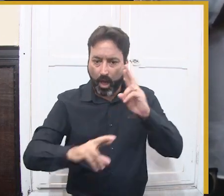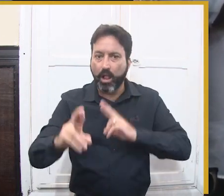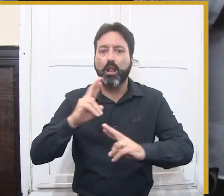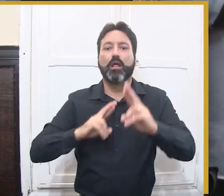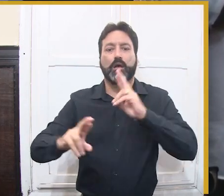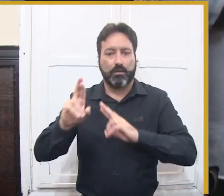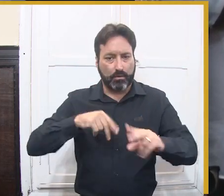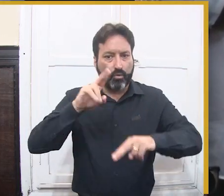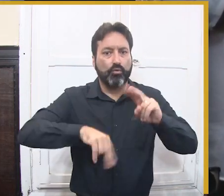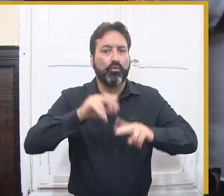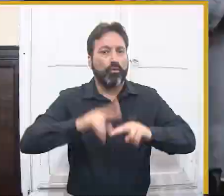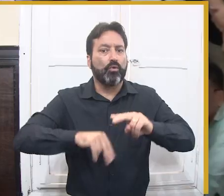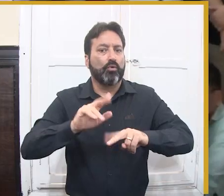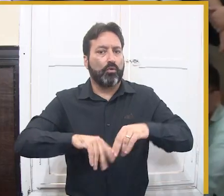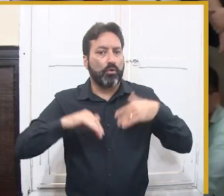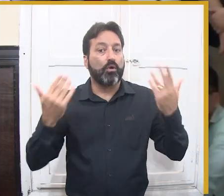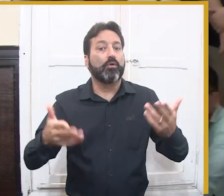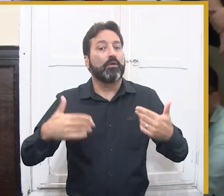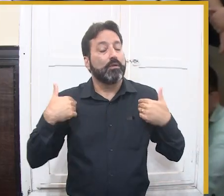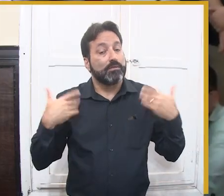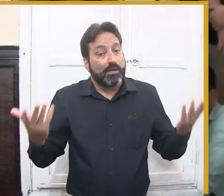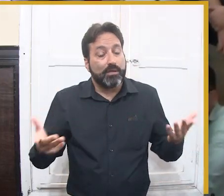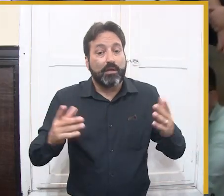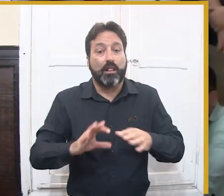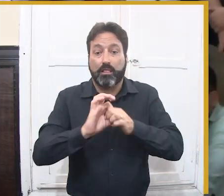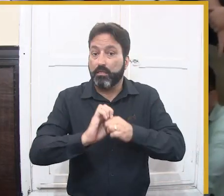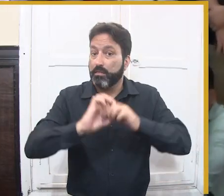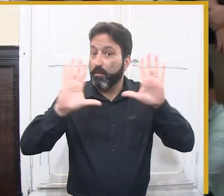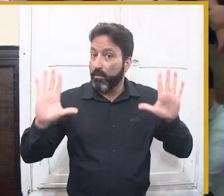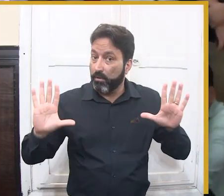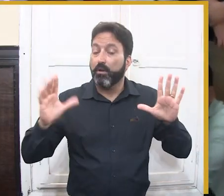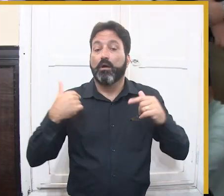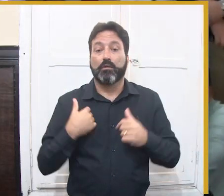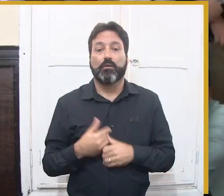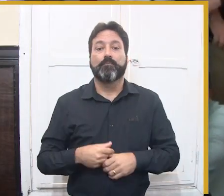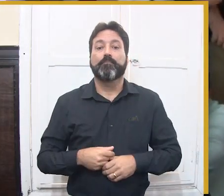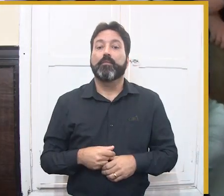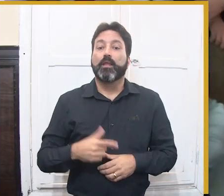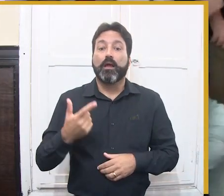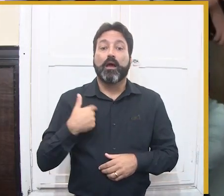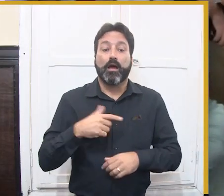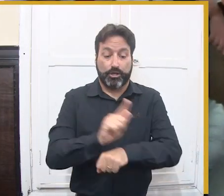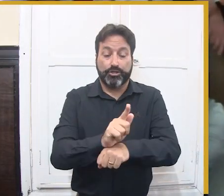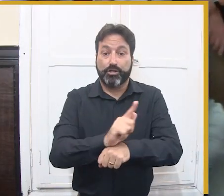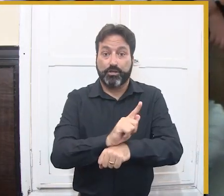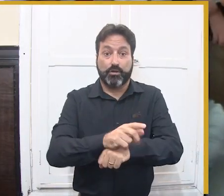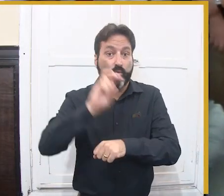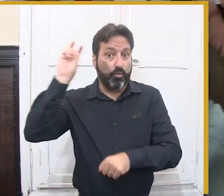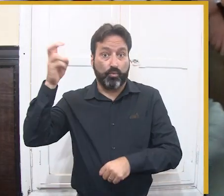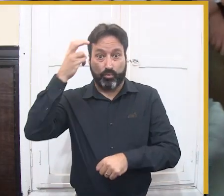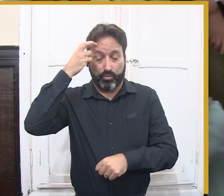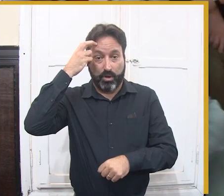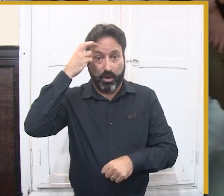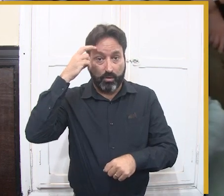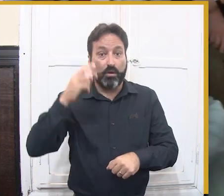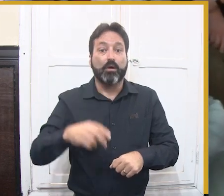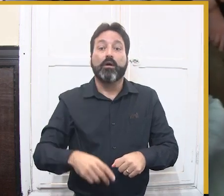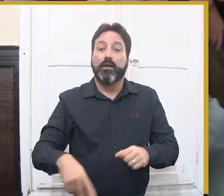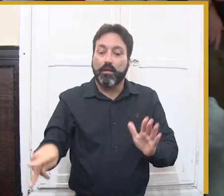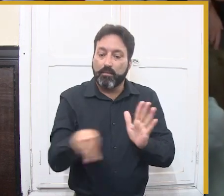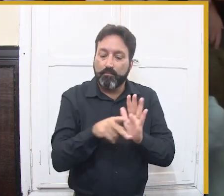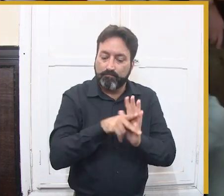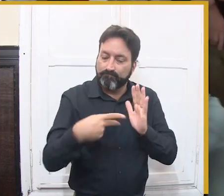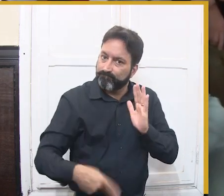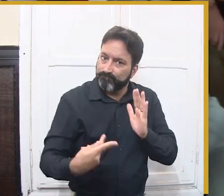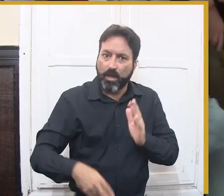apenas nos que vêm de fora e não podemos pensar apenas no nosso próprio consumo interno. A gente precisa ter uma relação que